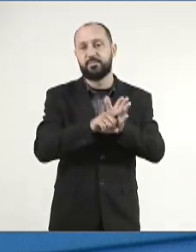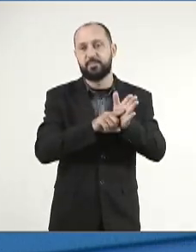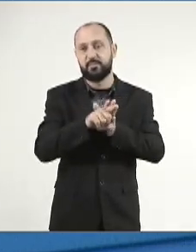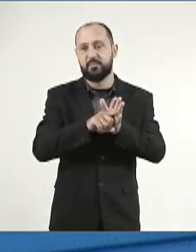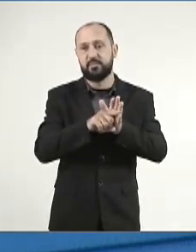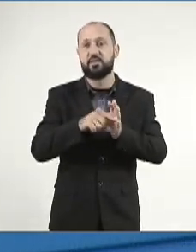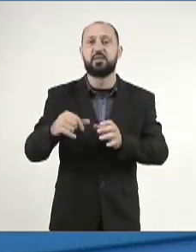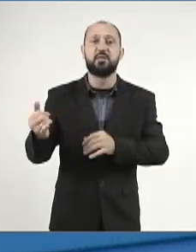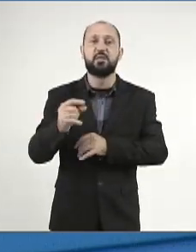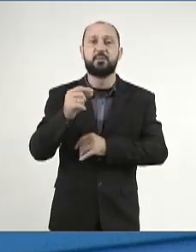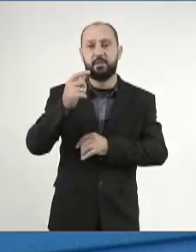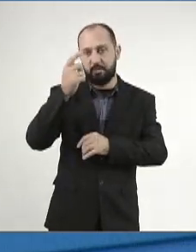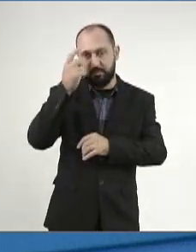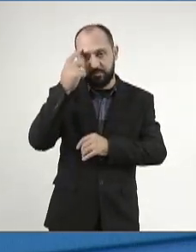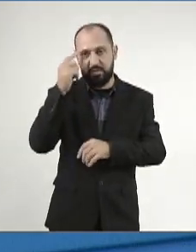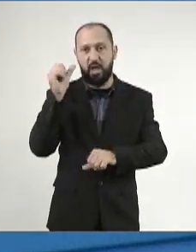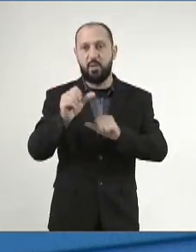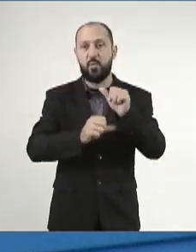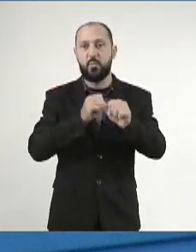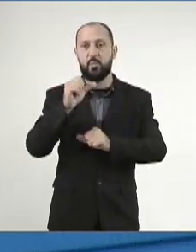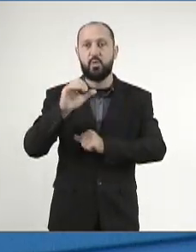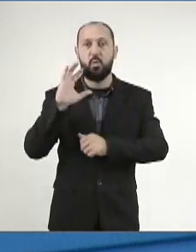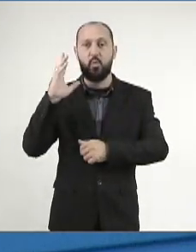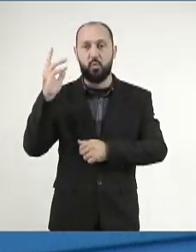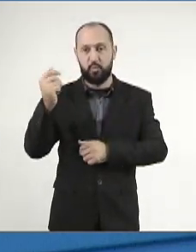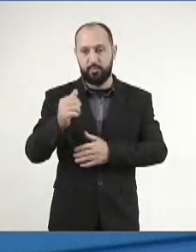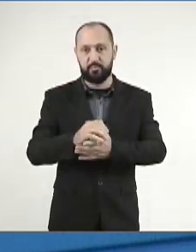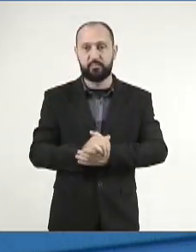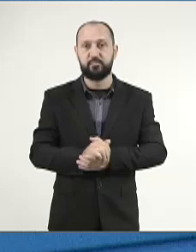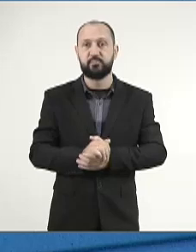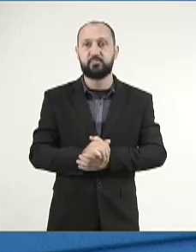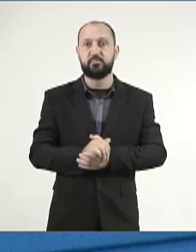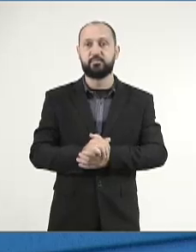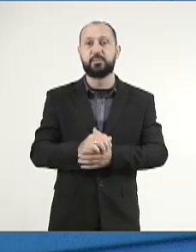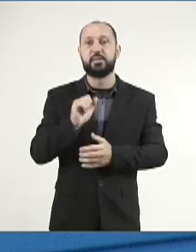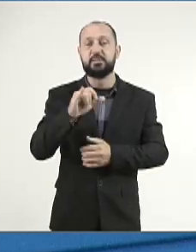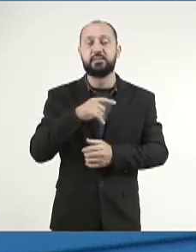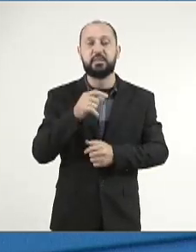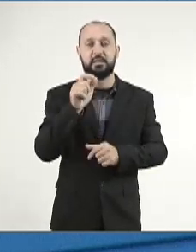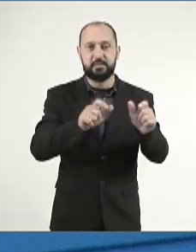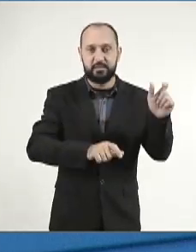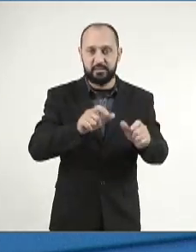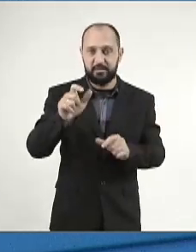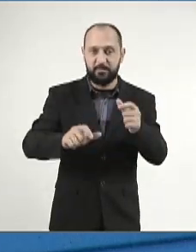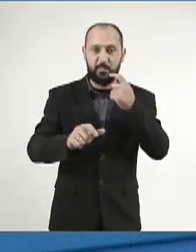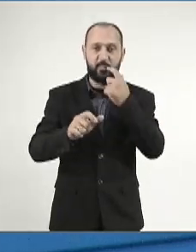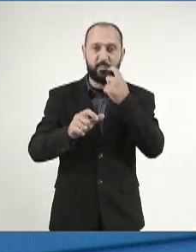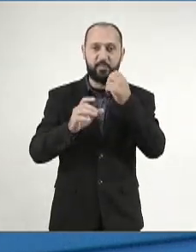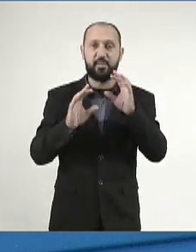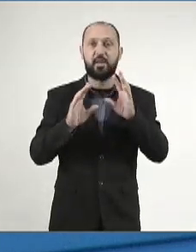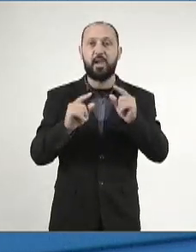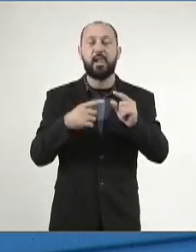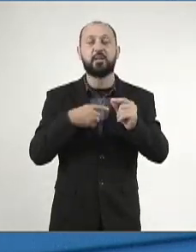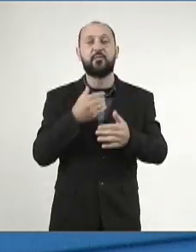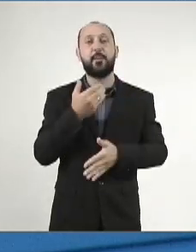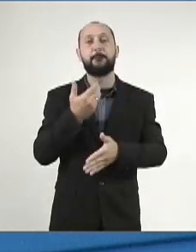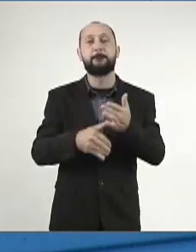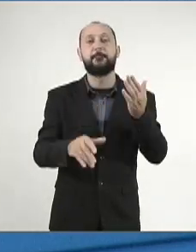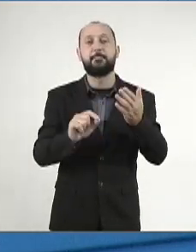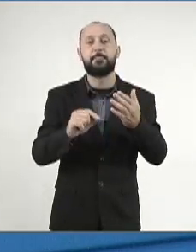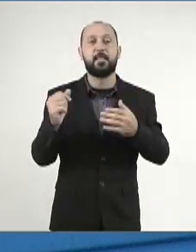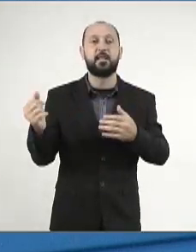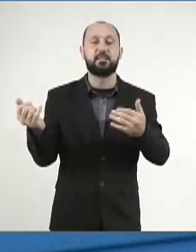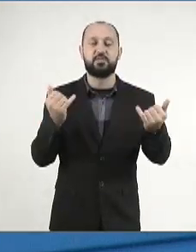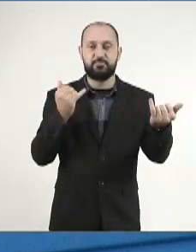relevantes considerando as mudanças climáticas, mas se tais espécies desaparecerem, perderemos tais